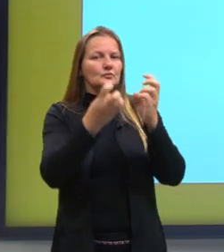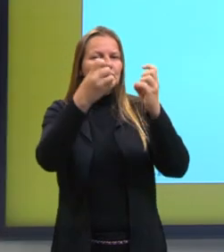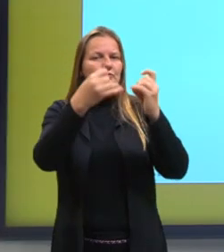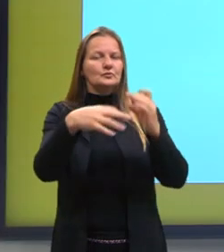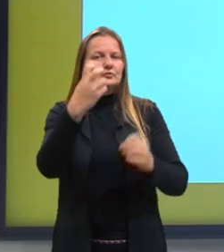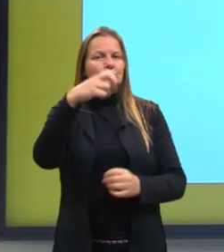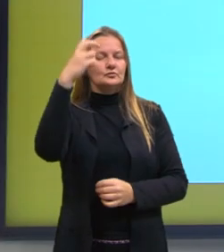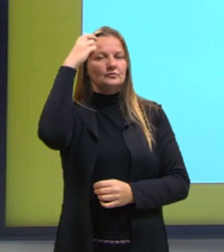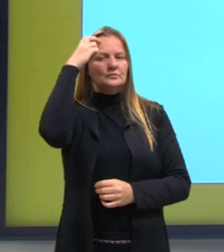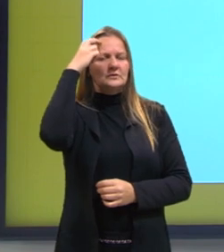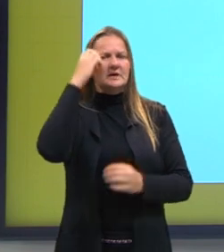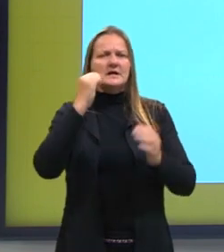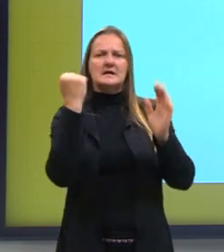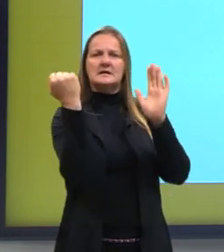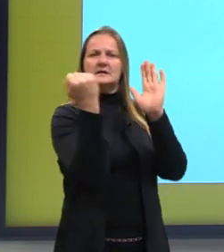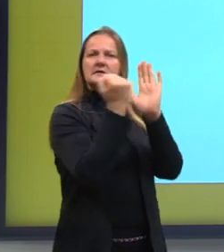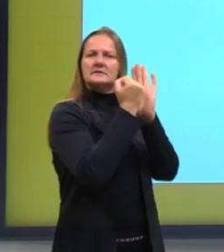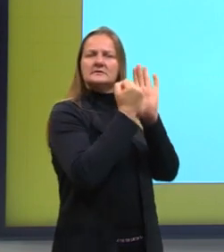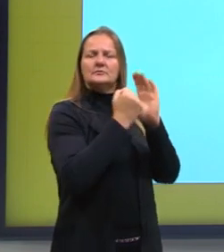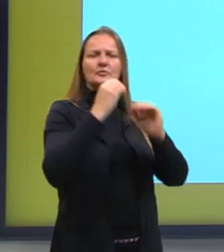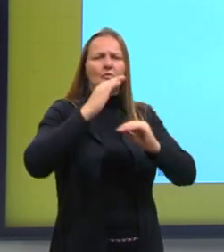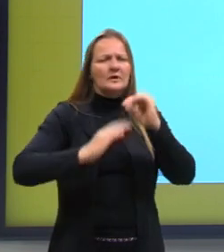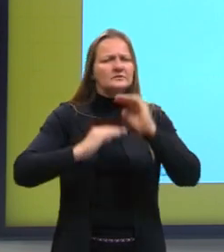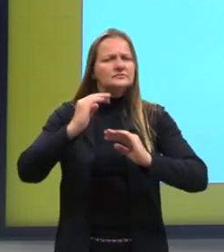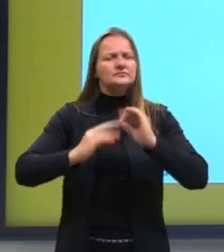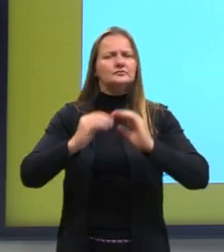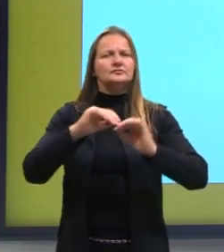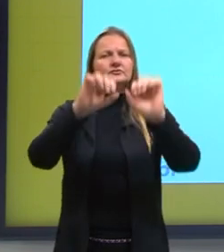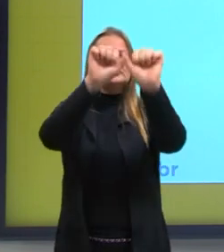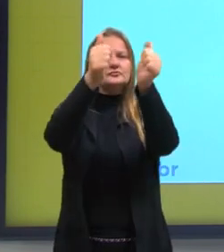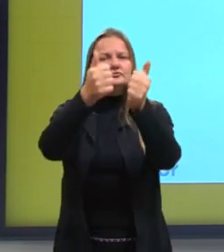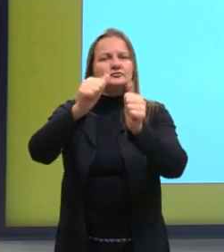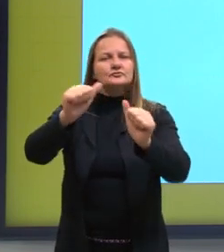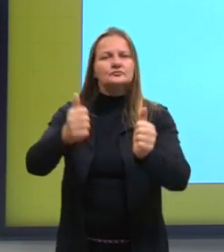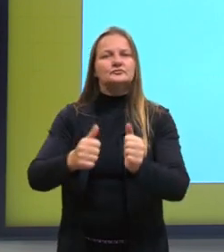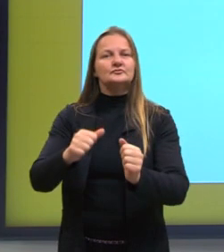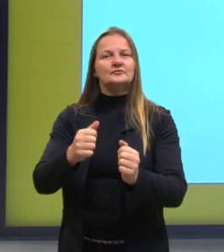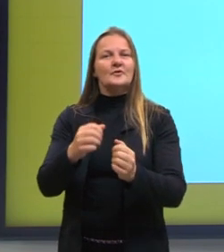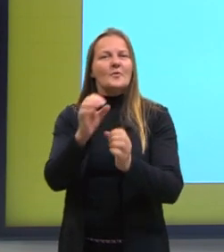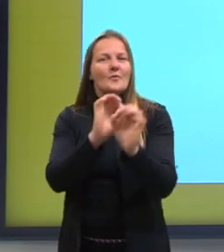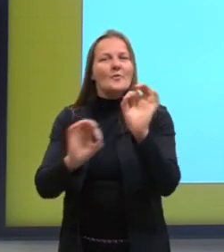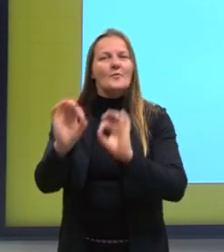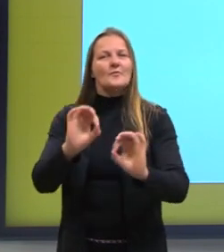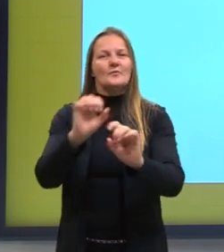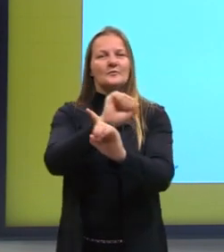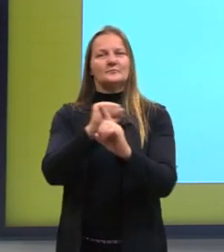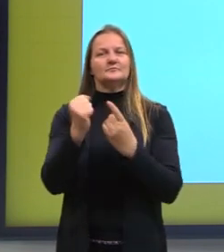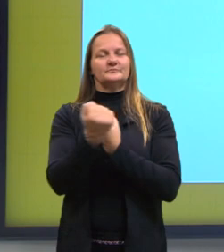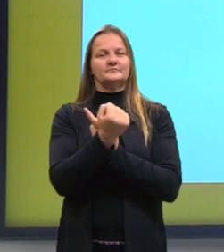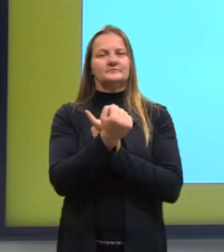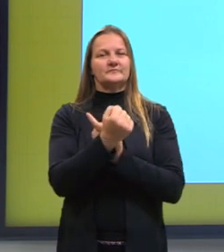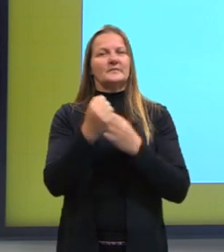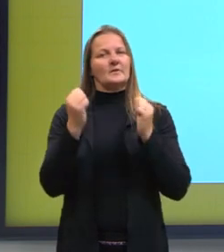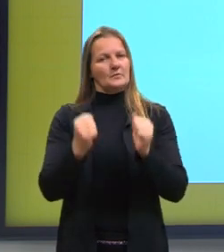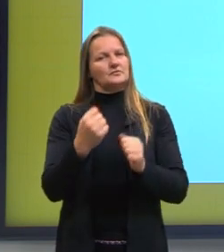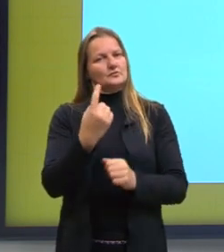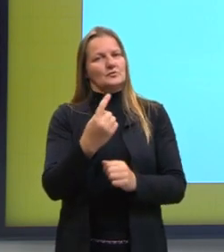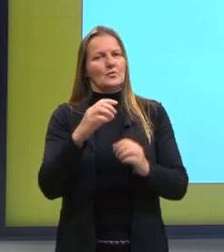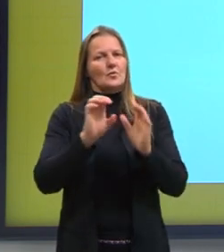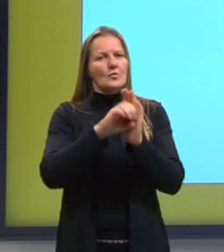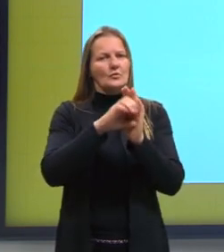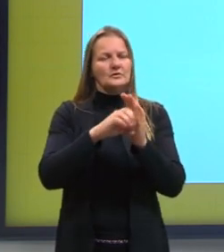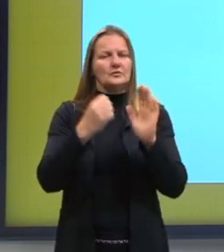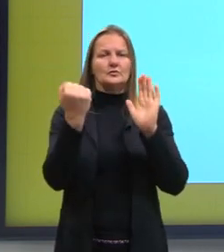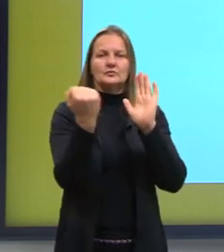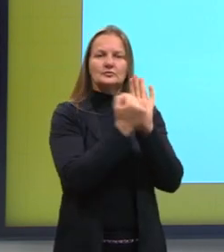símbolos, valores, atitudes que modelam uma sociedade. Pode ser esse um conceito de cultura. Um conceito de